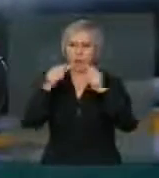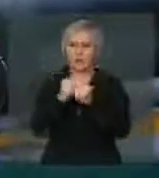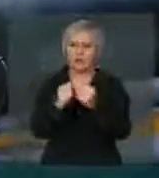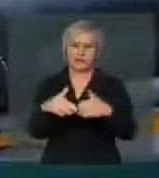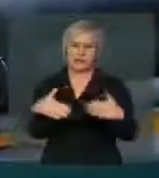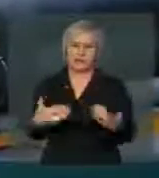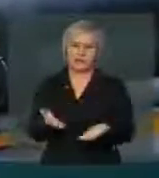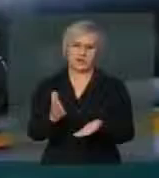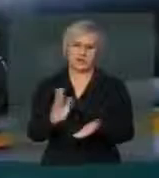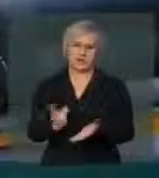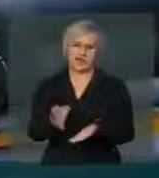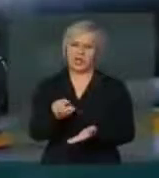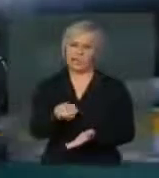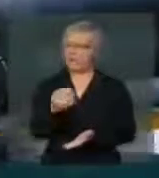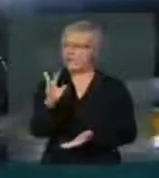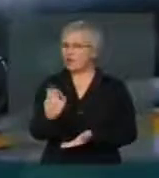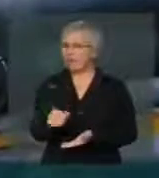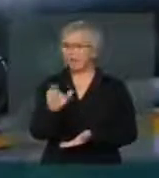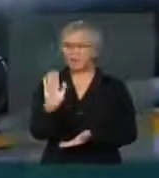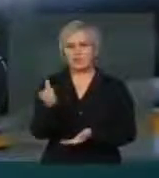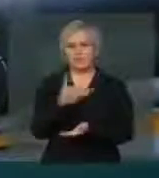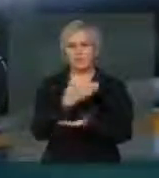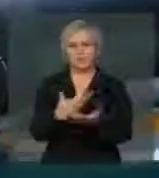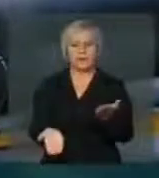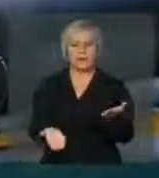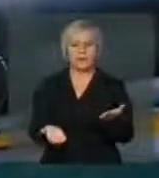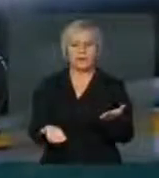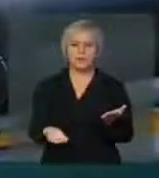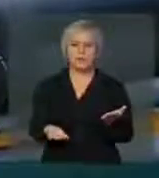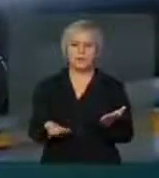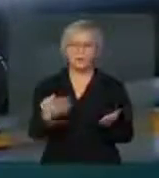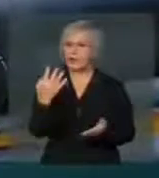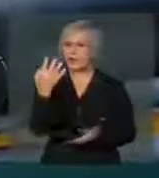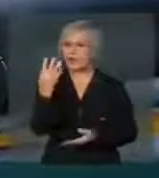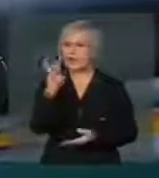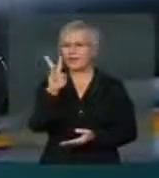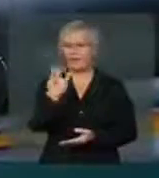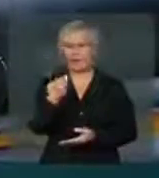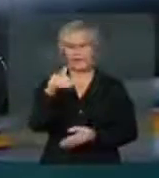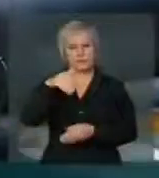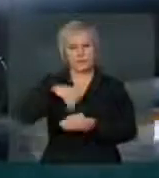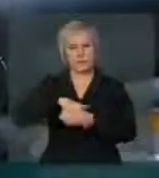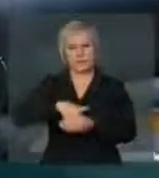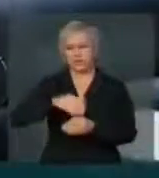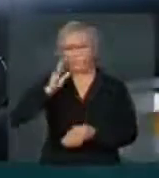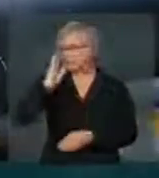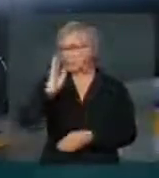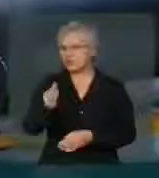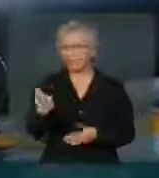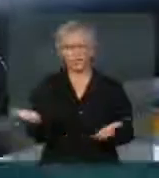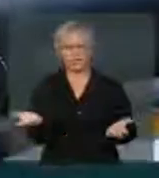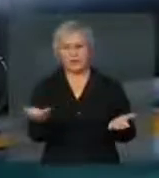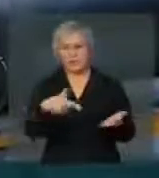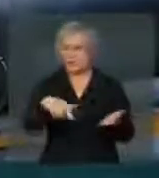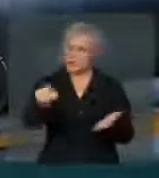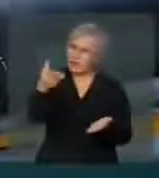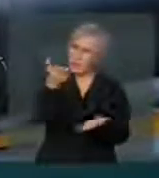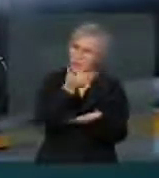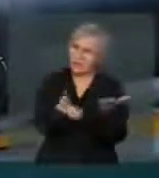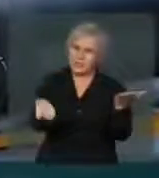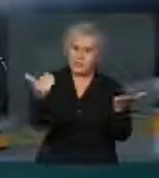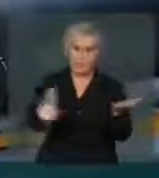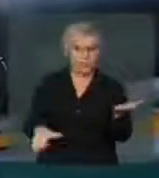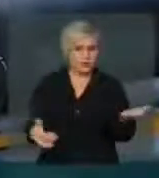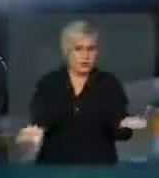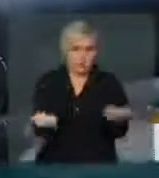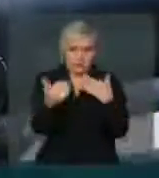no palanque, já perdeu a quarta eleição consecutiva, do jeito que vai, vai perder de novo, porque está perdido aqui nessa